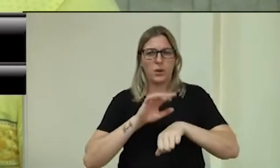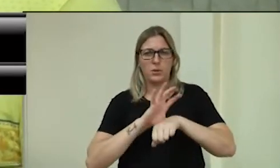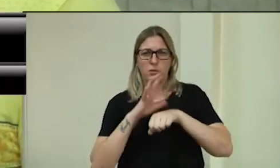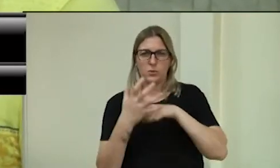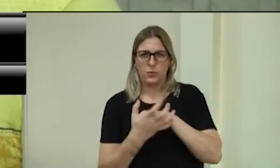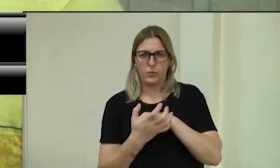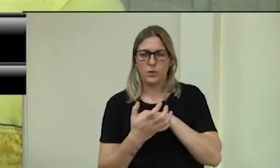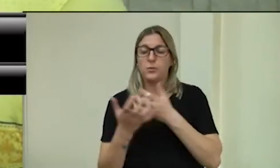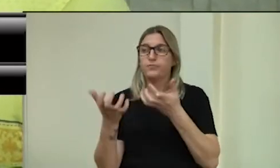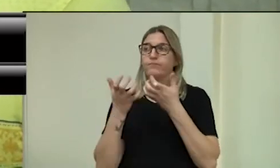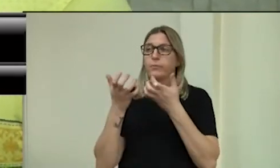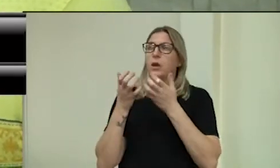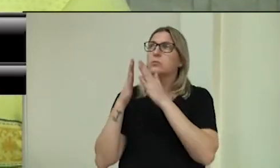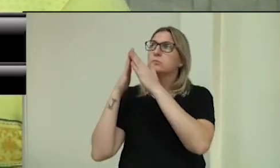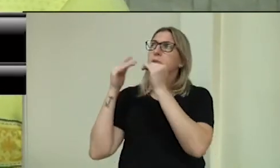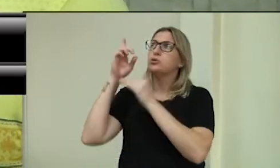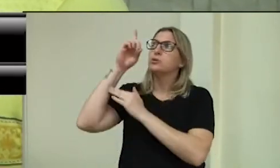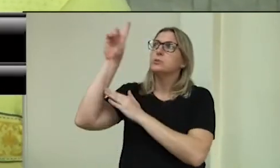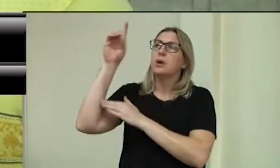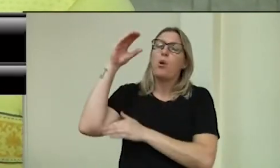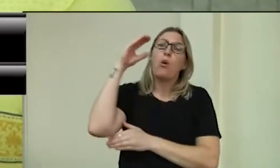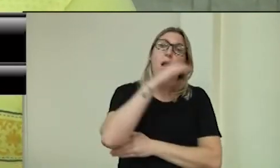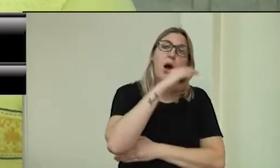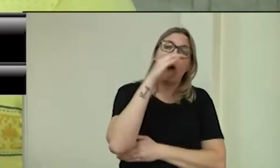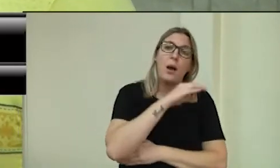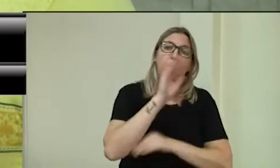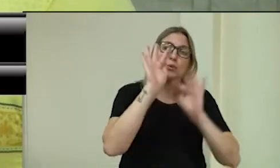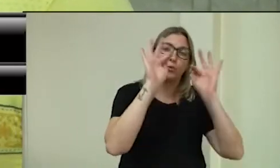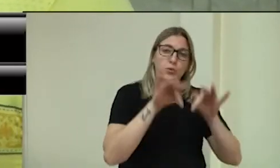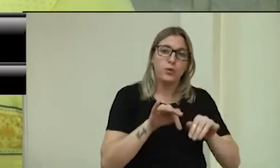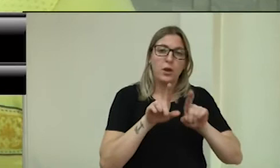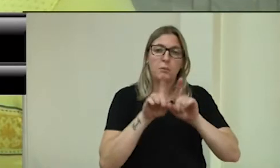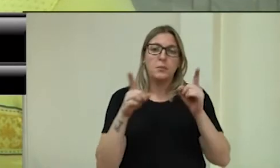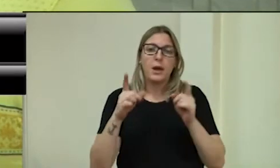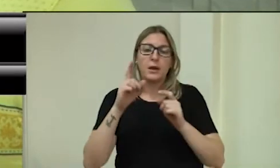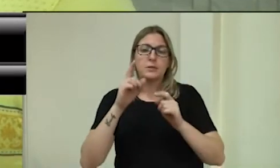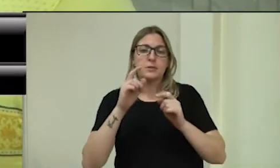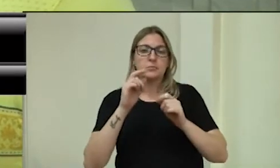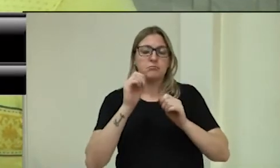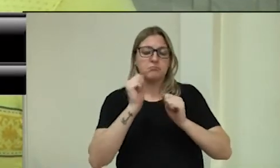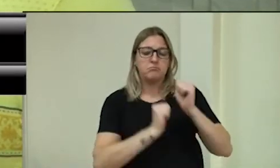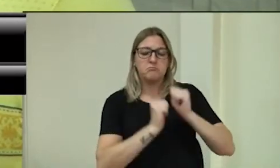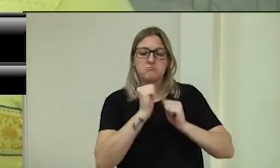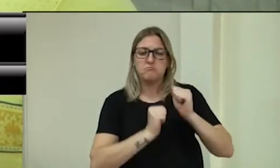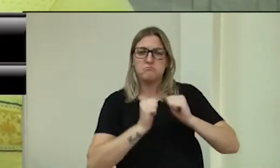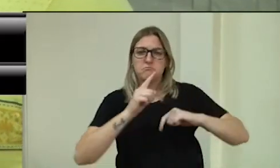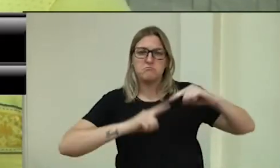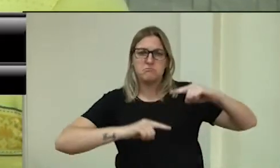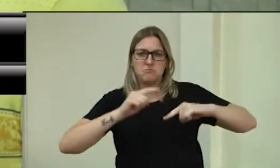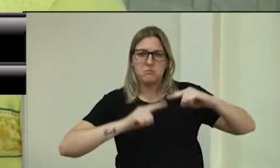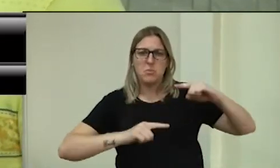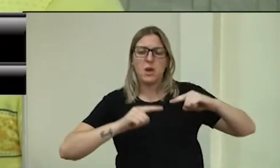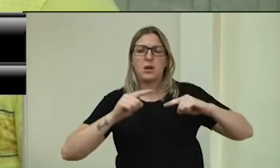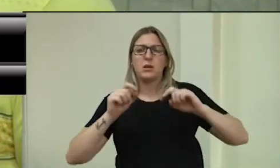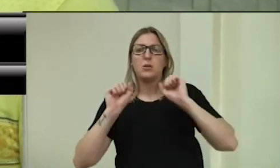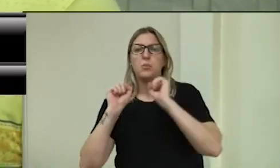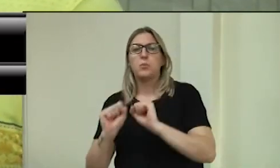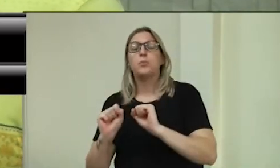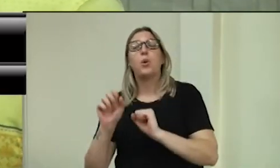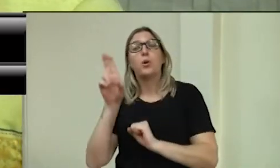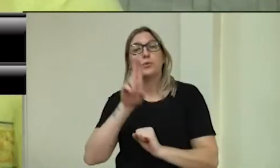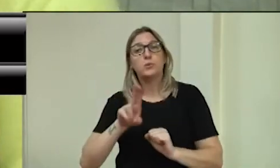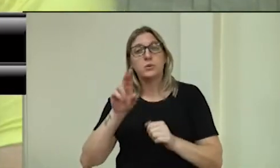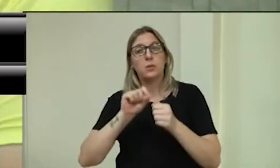quanto antes, essa máquina pode ser usada também para testes da hepatite e